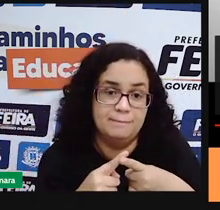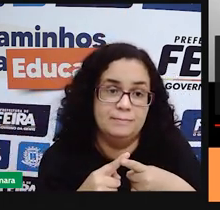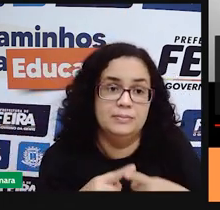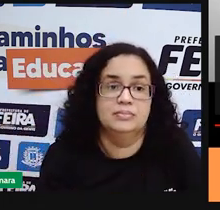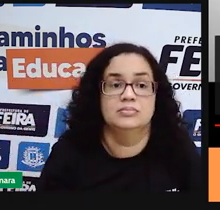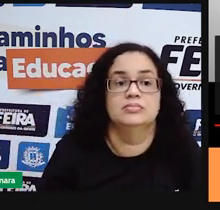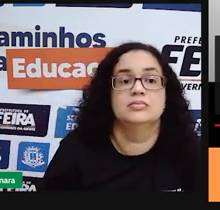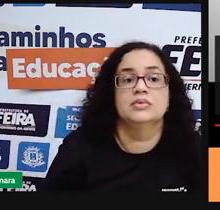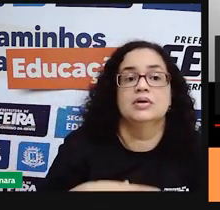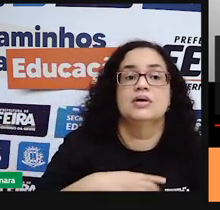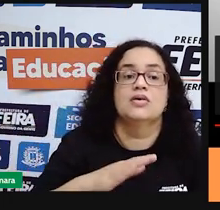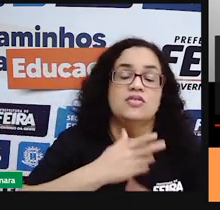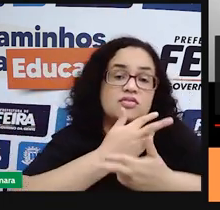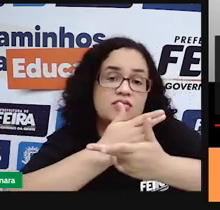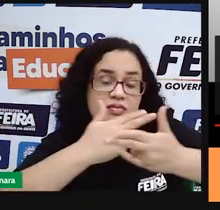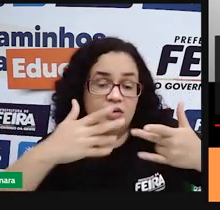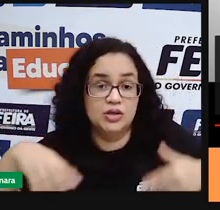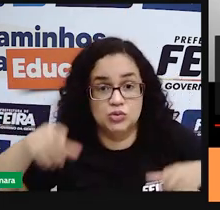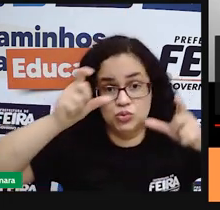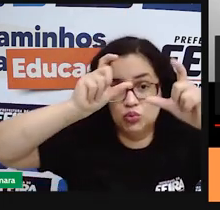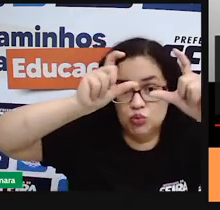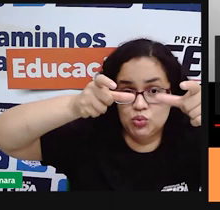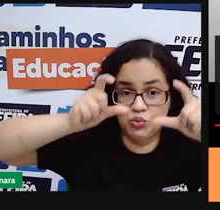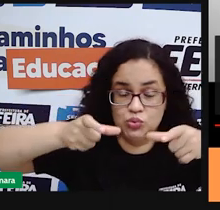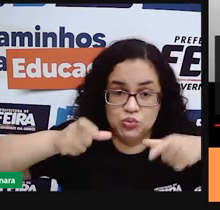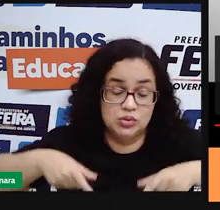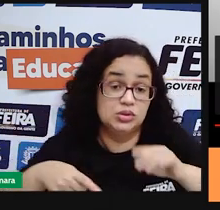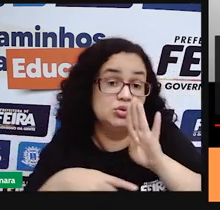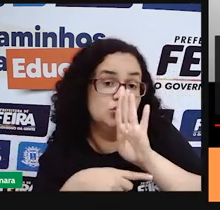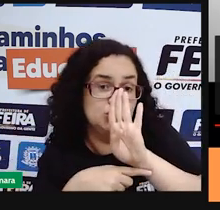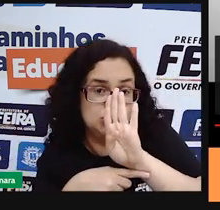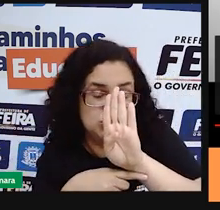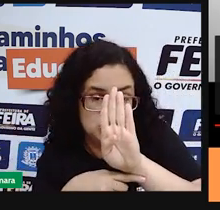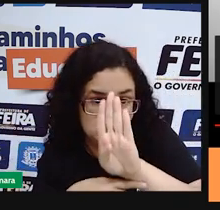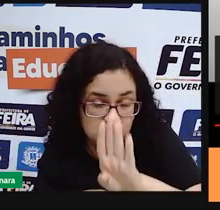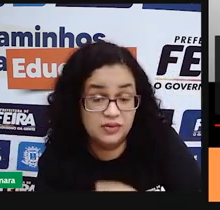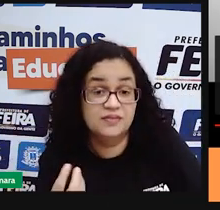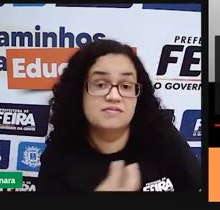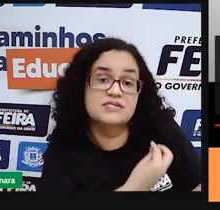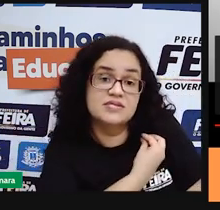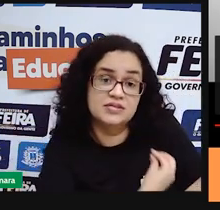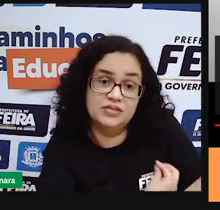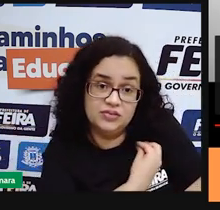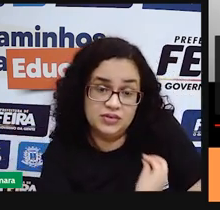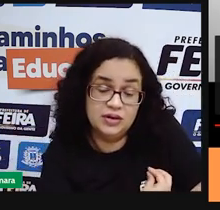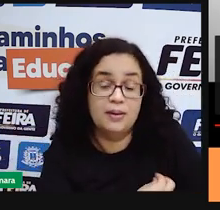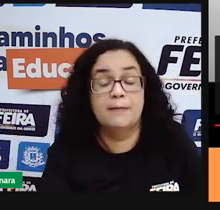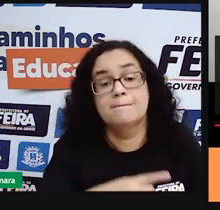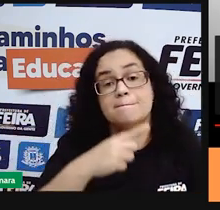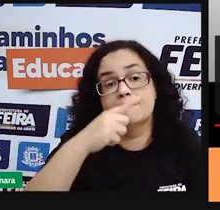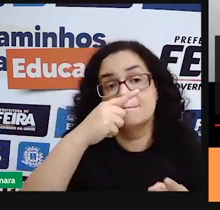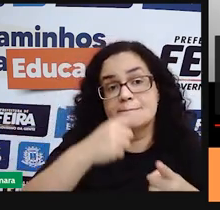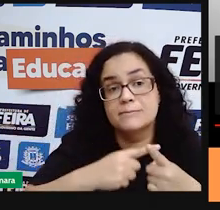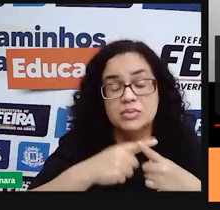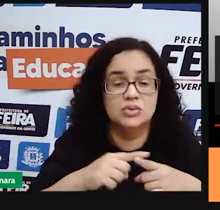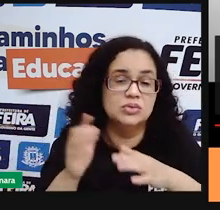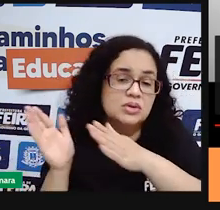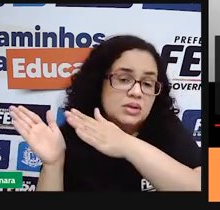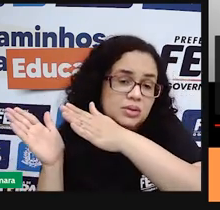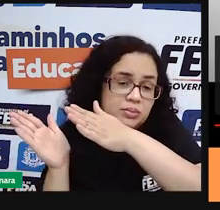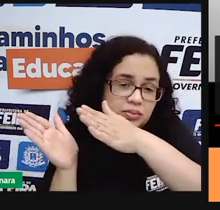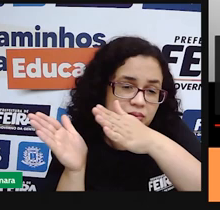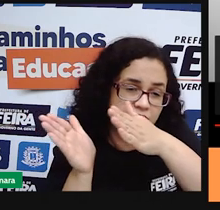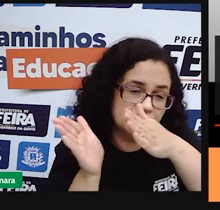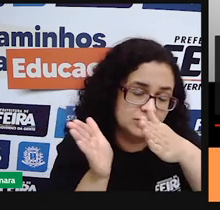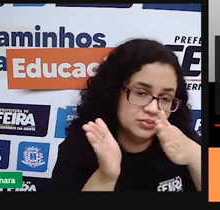mais diversos espaços e dando as suas contribuições e vivendo até porque o tempo passou, né? As coisas